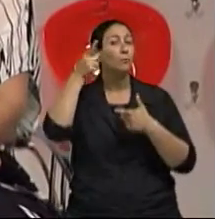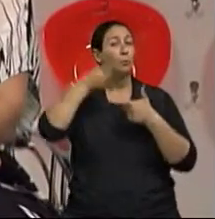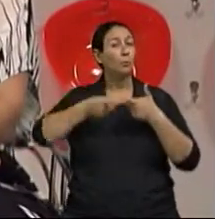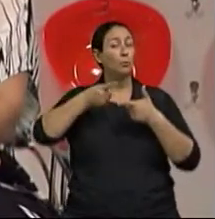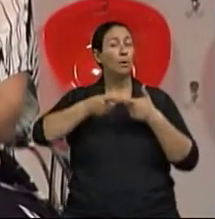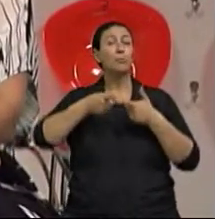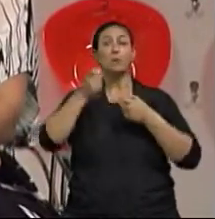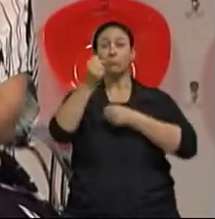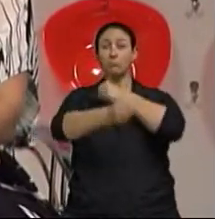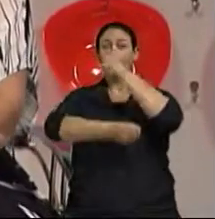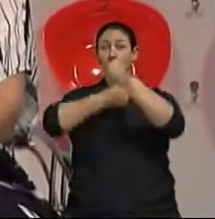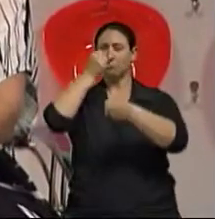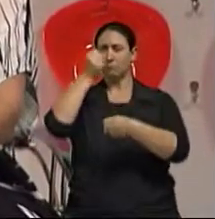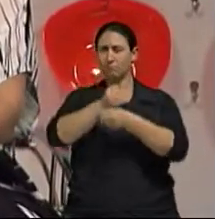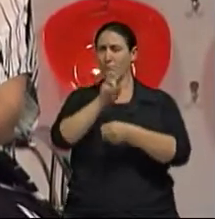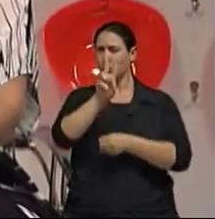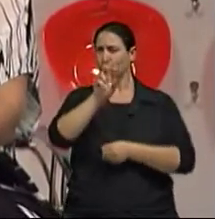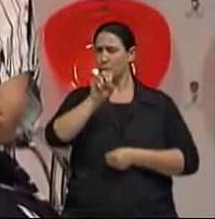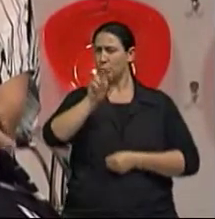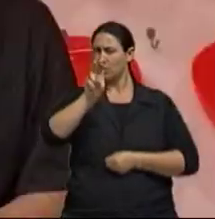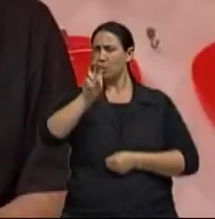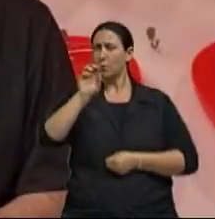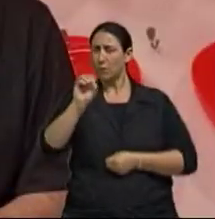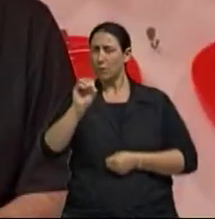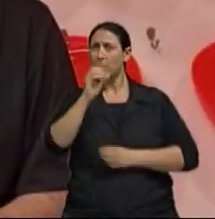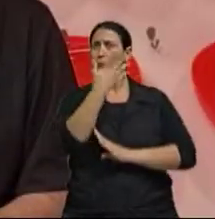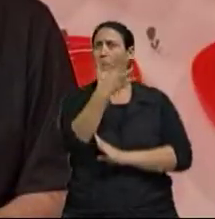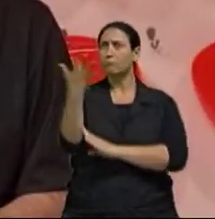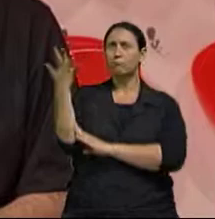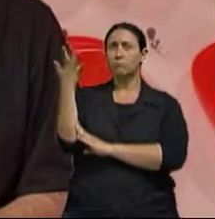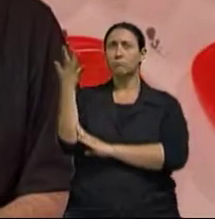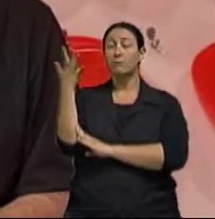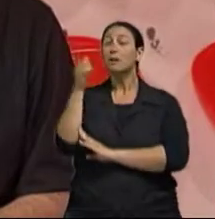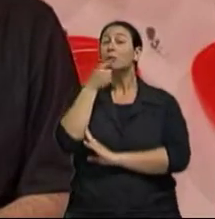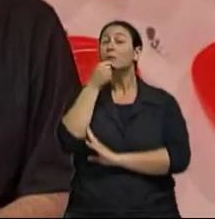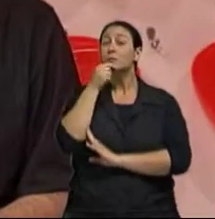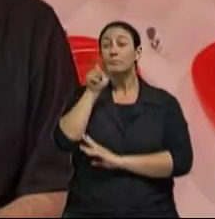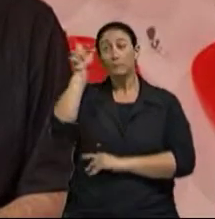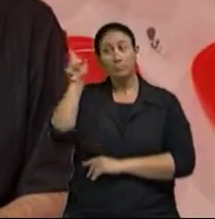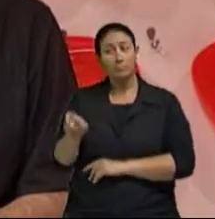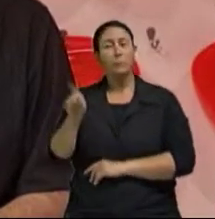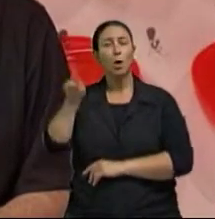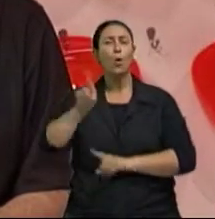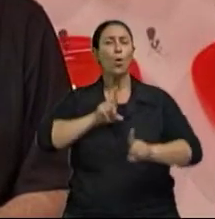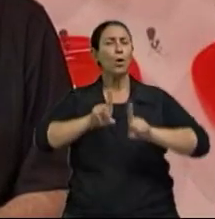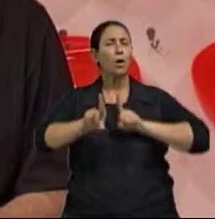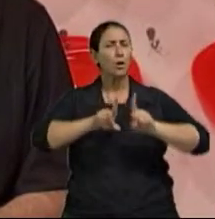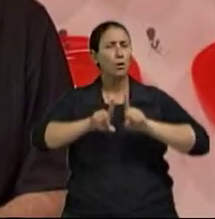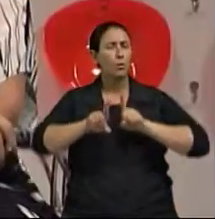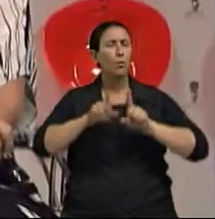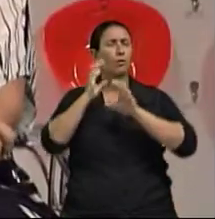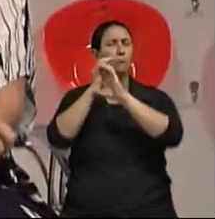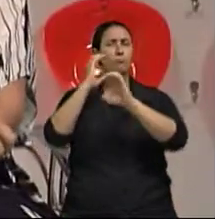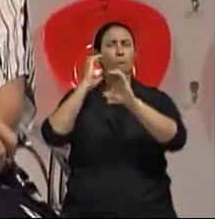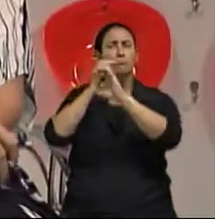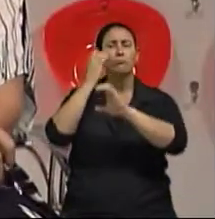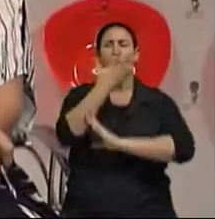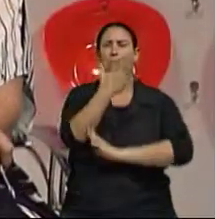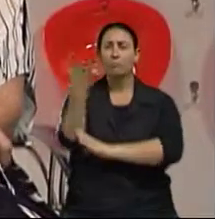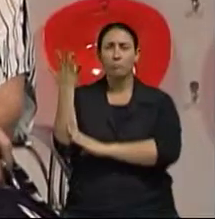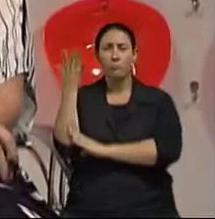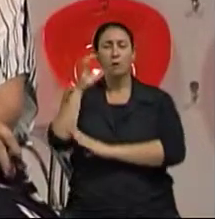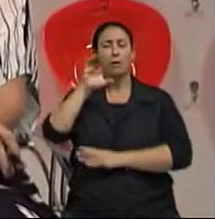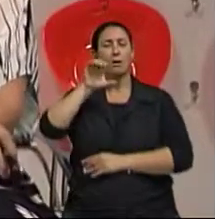2050 O nosso convidado é o coordenador do curso de engenharia ambiental Carlos Moraes Professor da